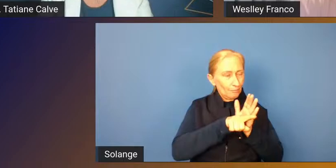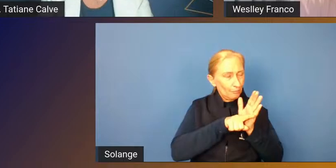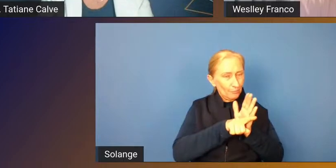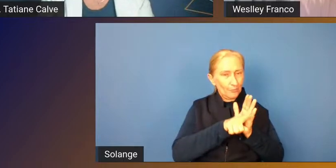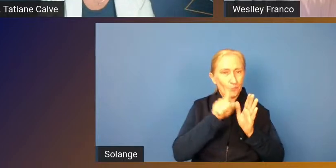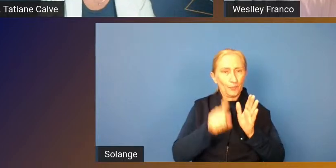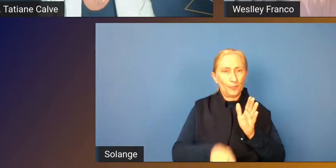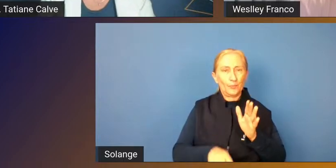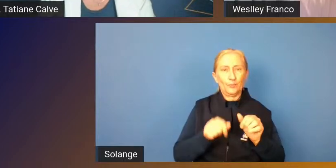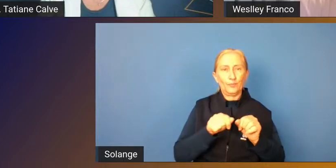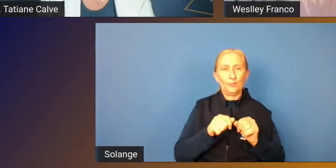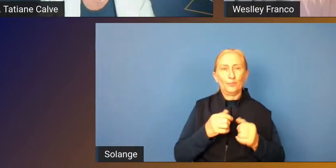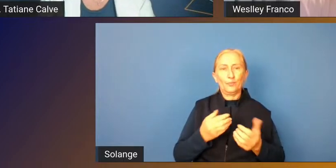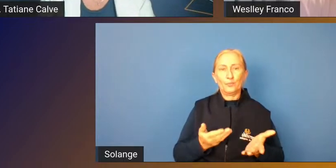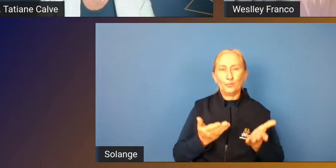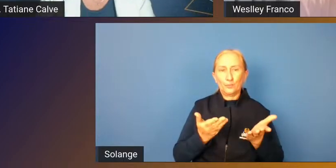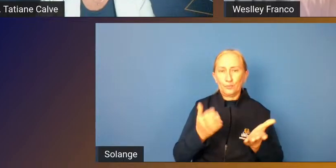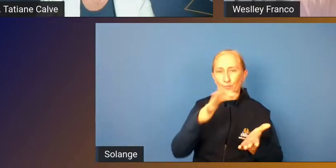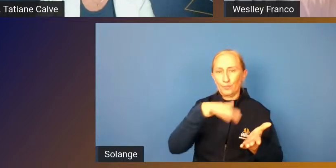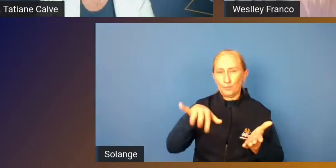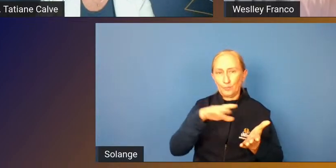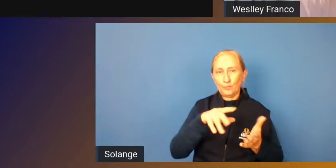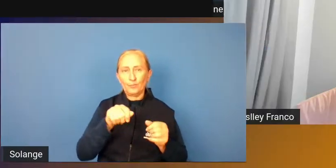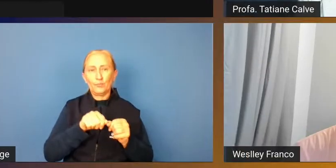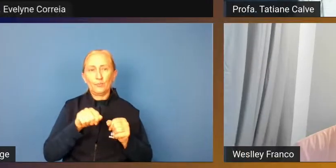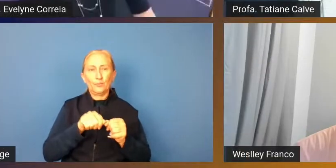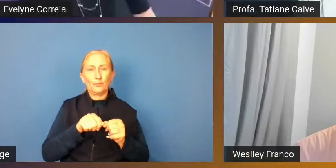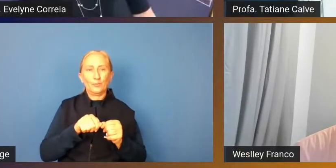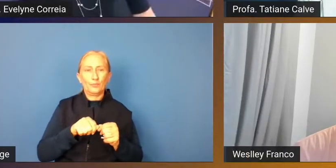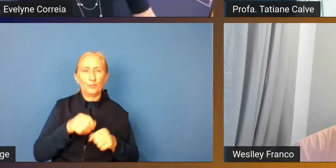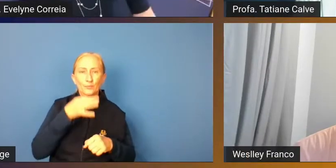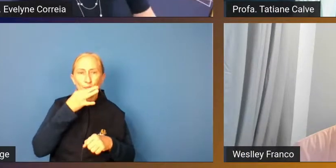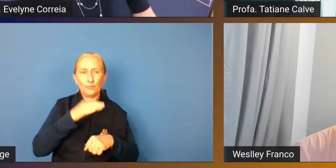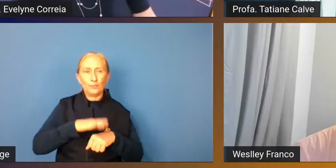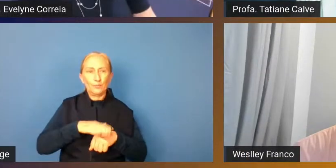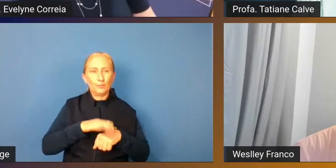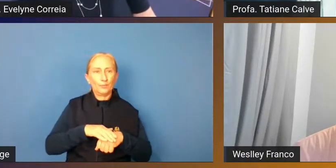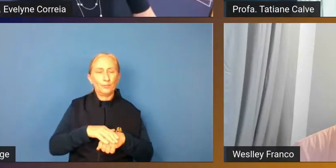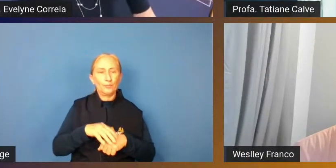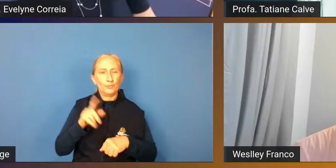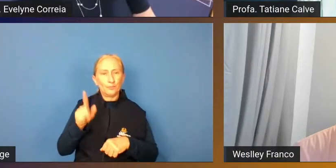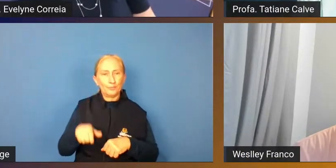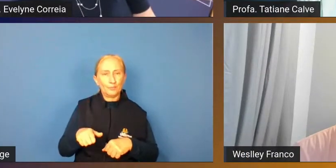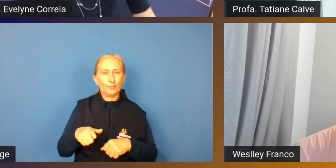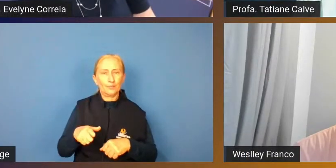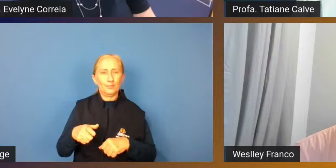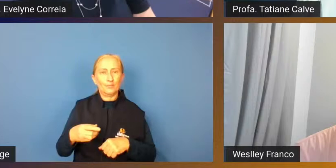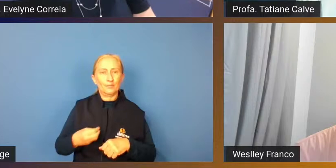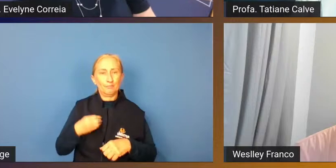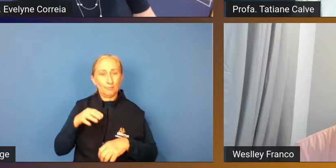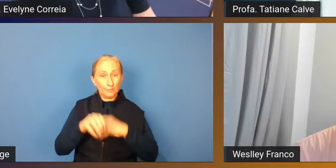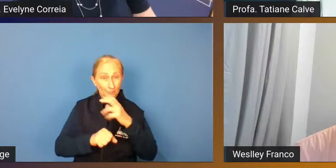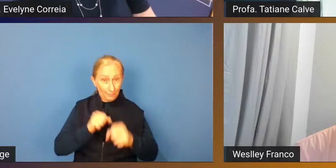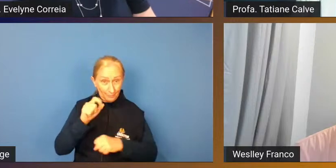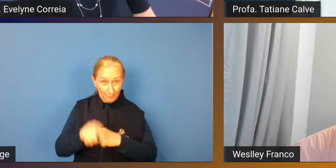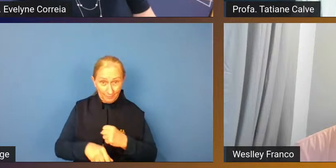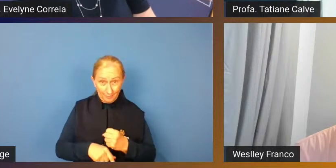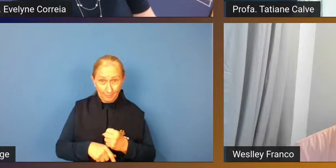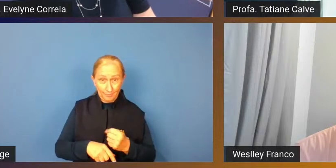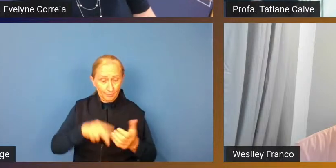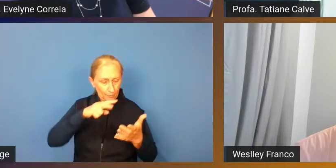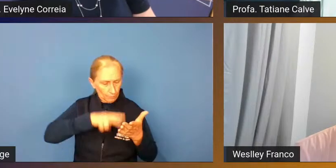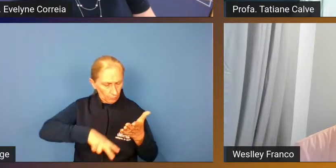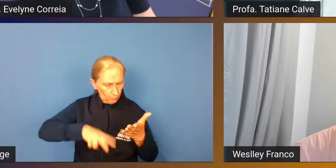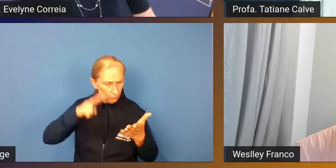fazendo uma colocação para o pessoal que fez esse esse comentário se vocês buscarem ler